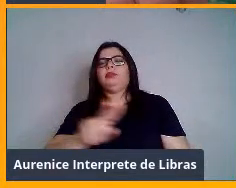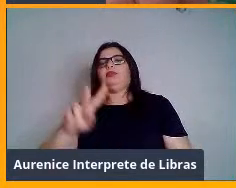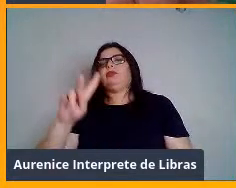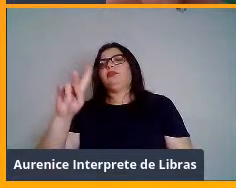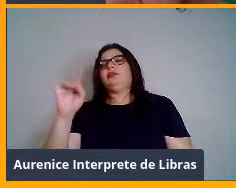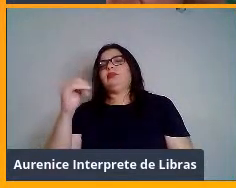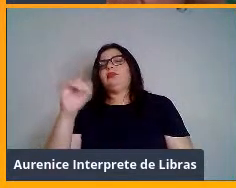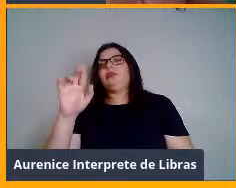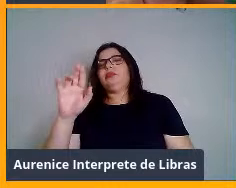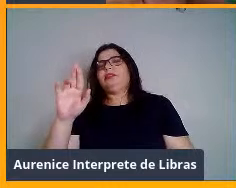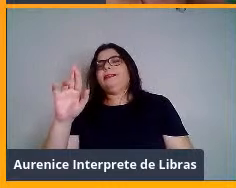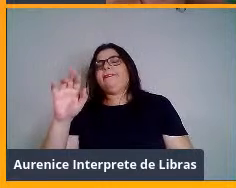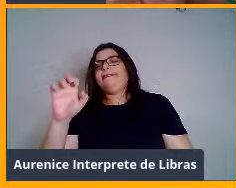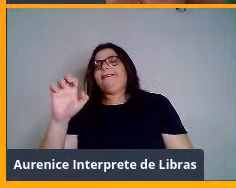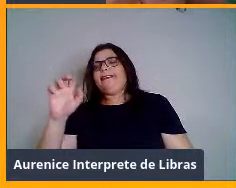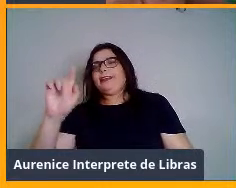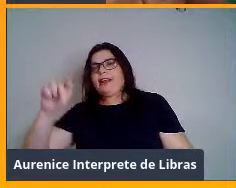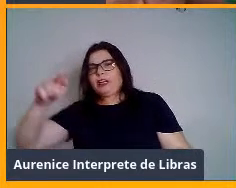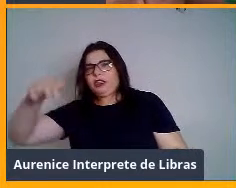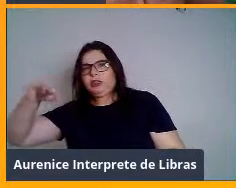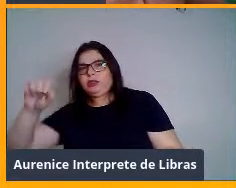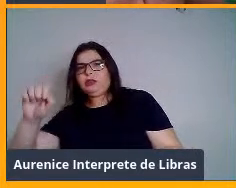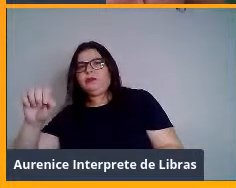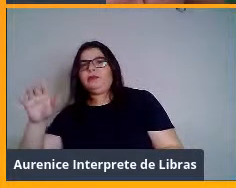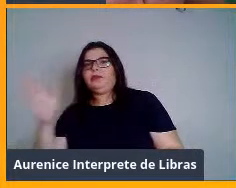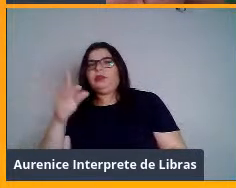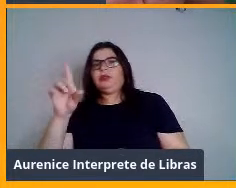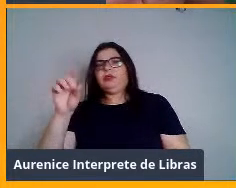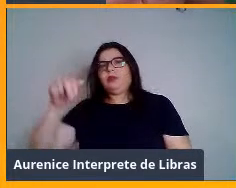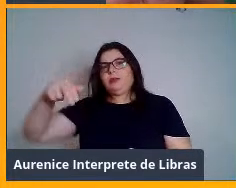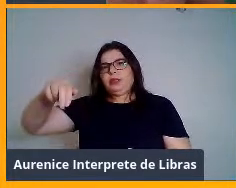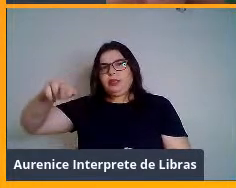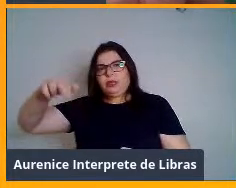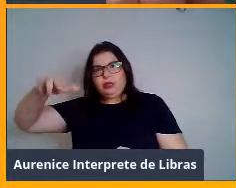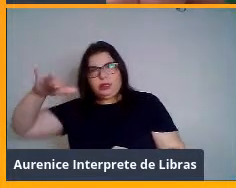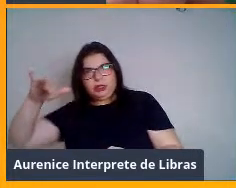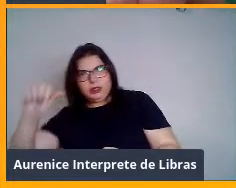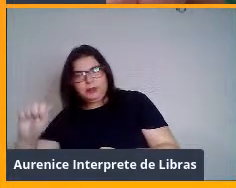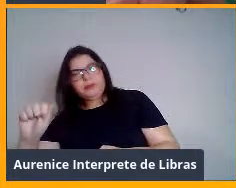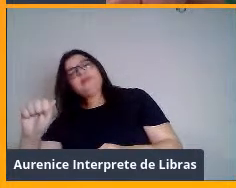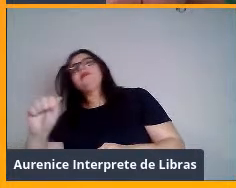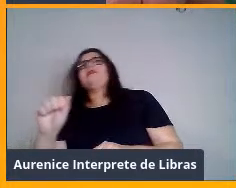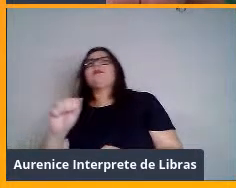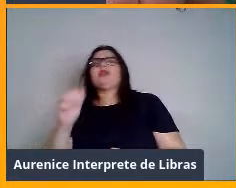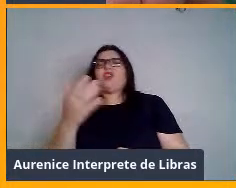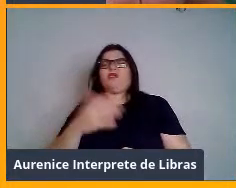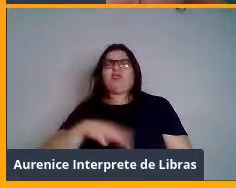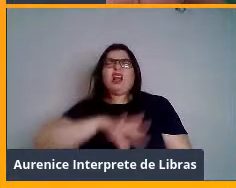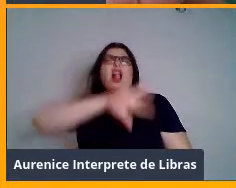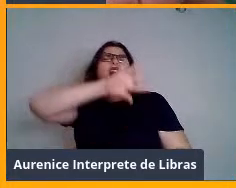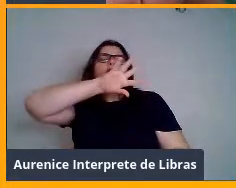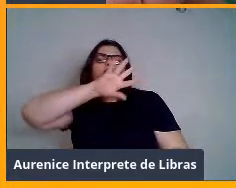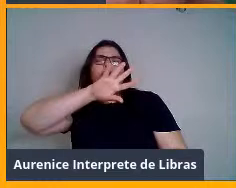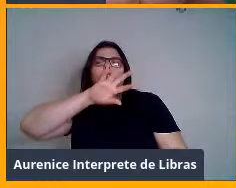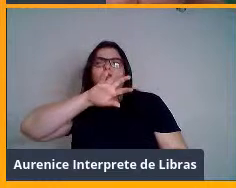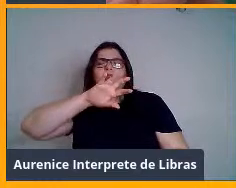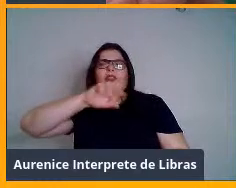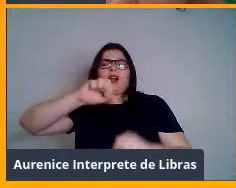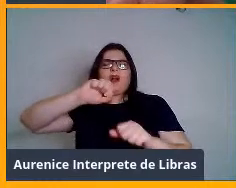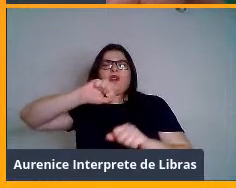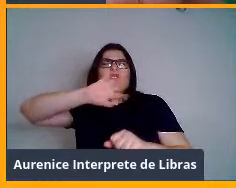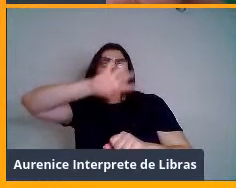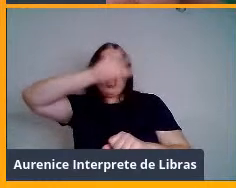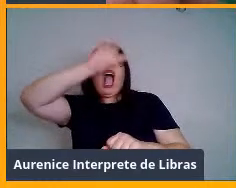de dominância. E isso é mais comum... Por exemplo, você já deve ter ouvido falar dos leões, né? Em que um macho patriarcal